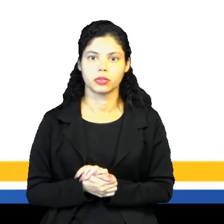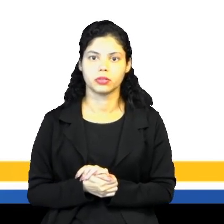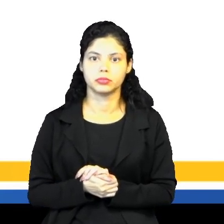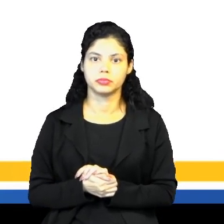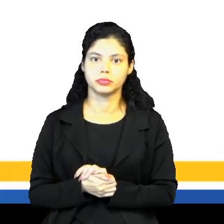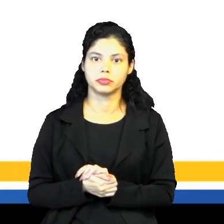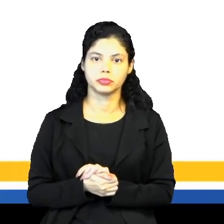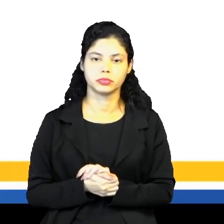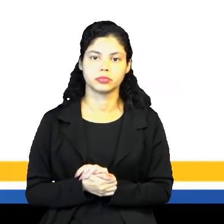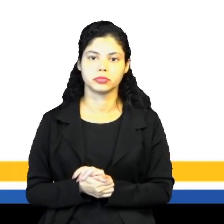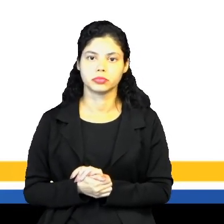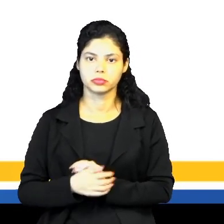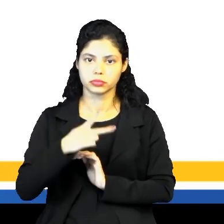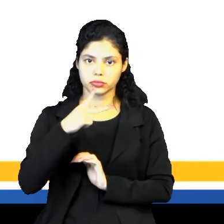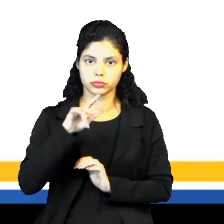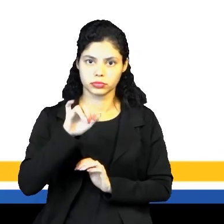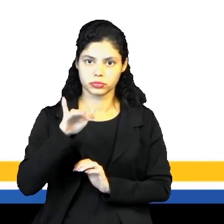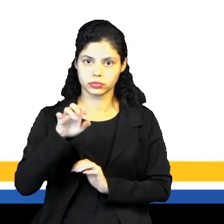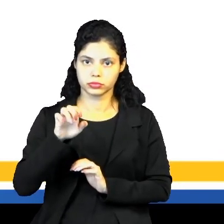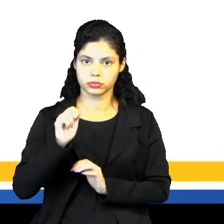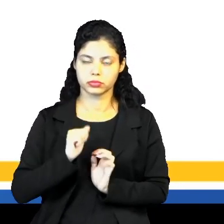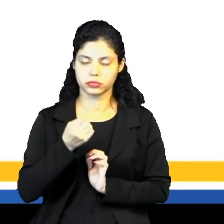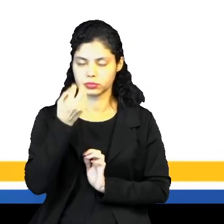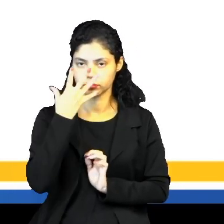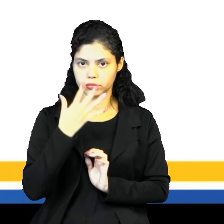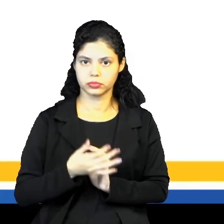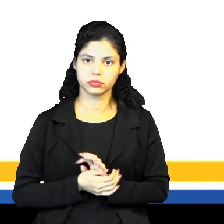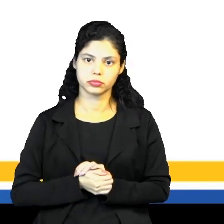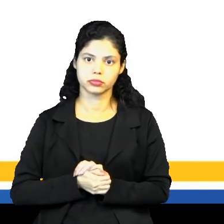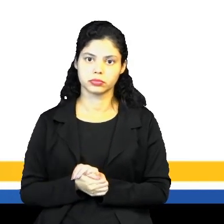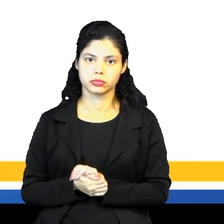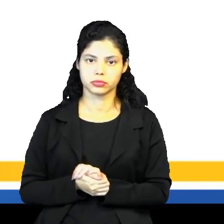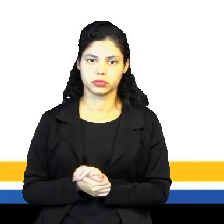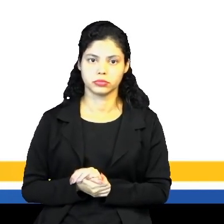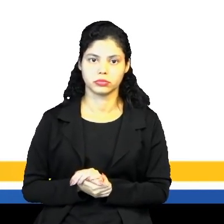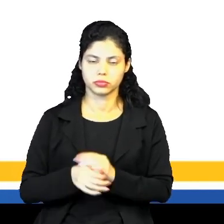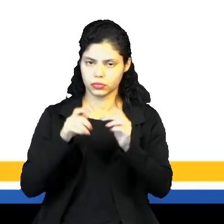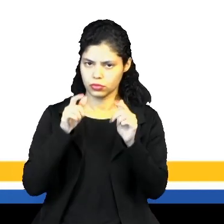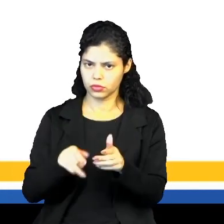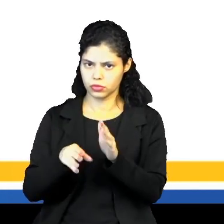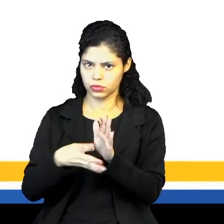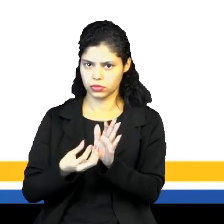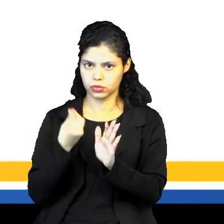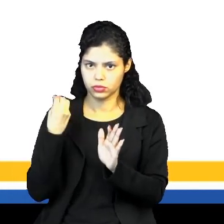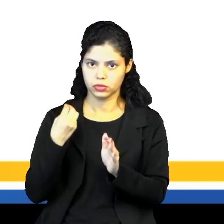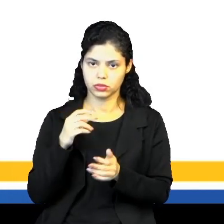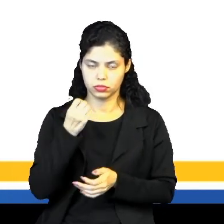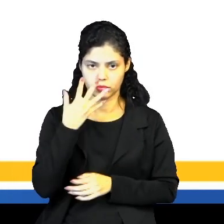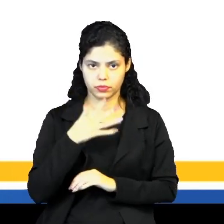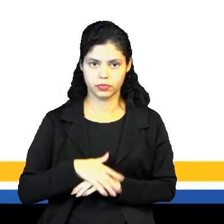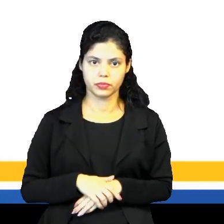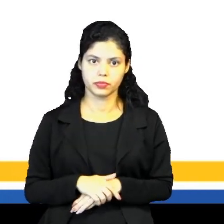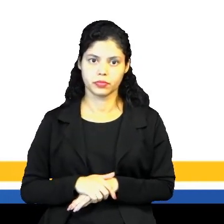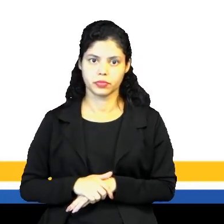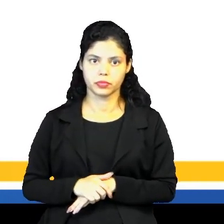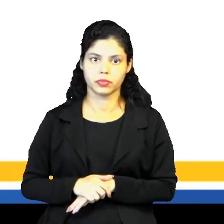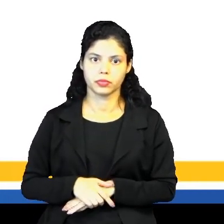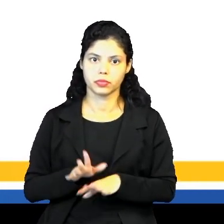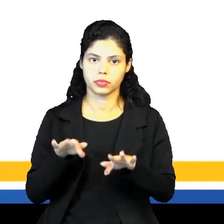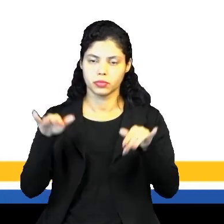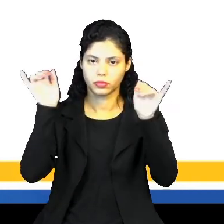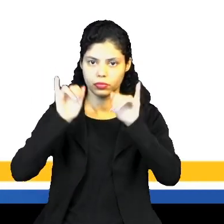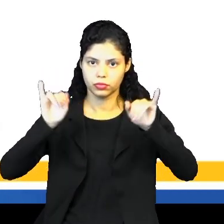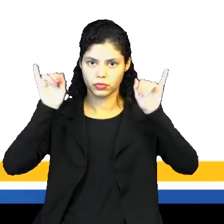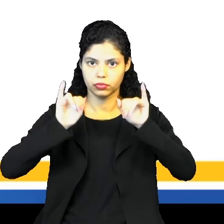Posteriormente, nós temos o pé de foto, que é o que fala da foto, né? Da onde foi retirada e tudo mais, tá? E por